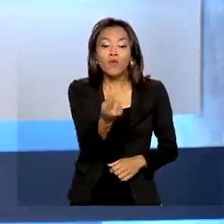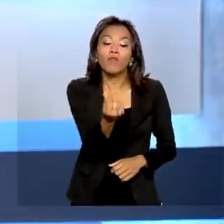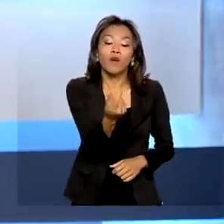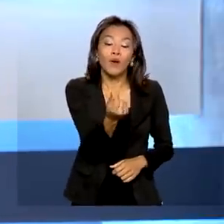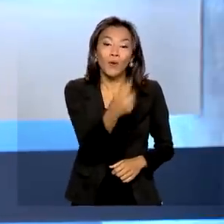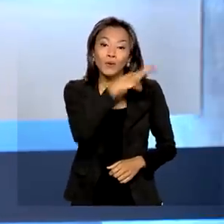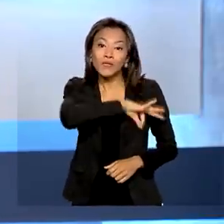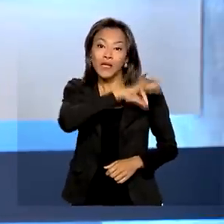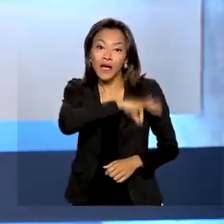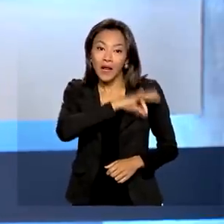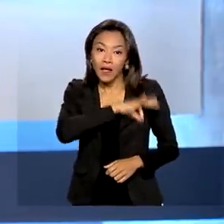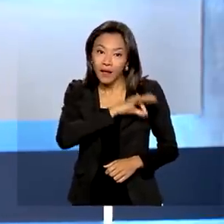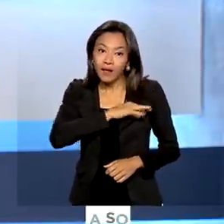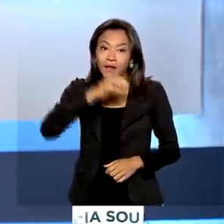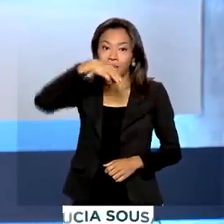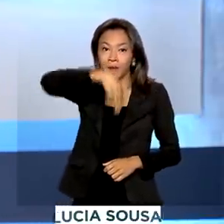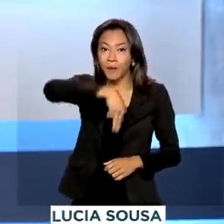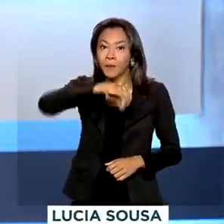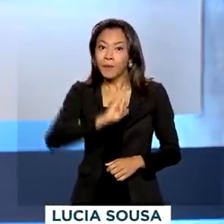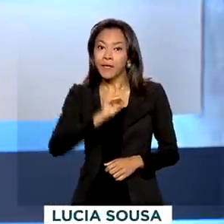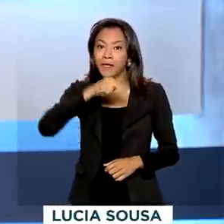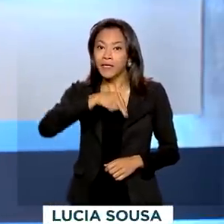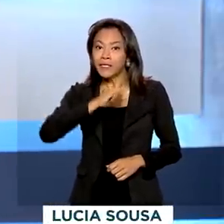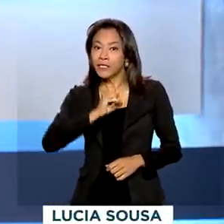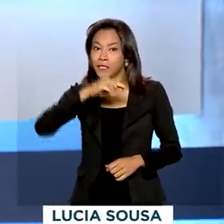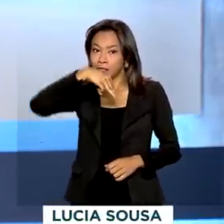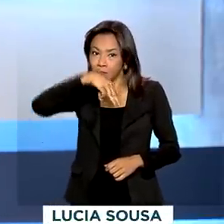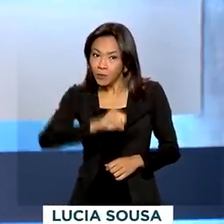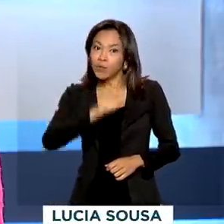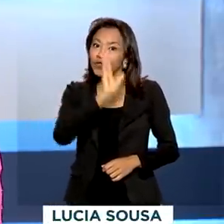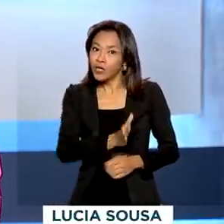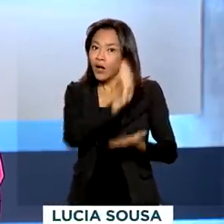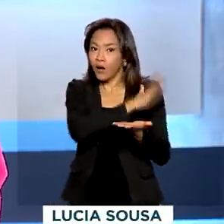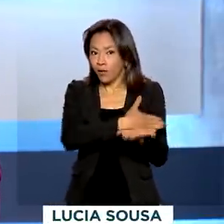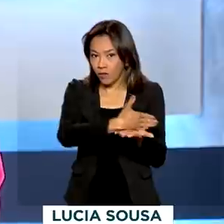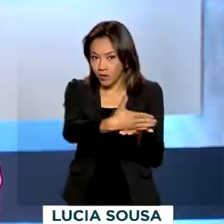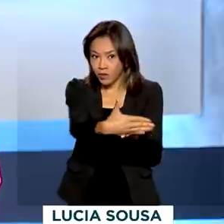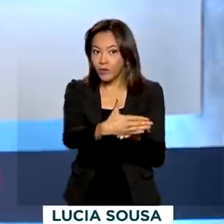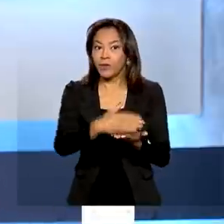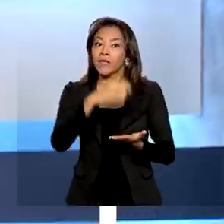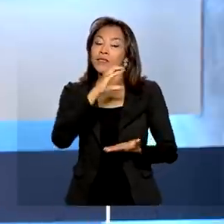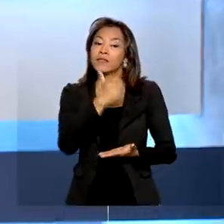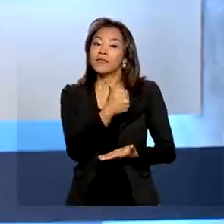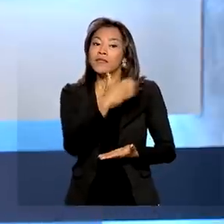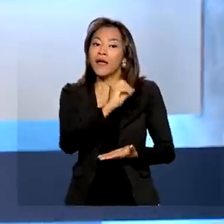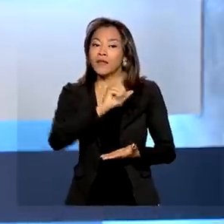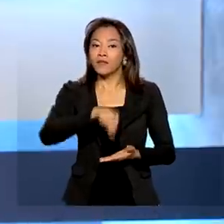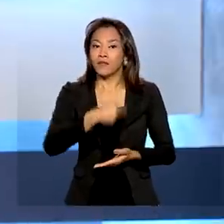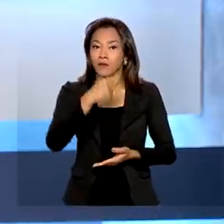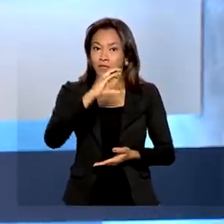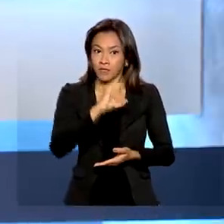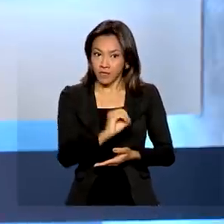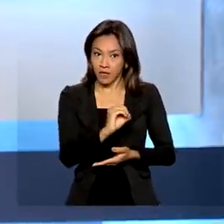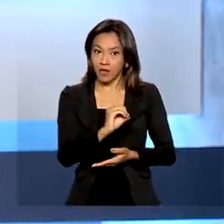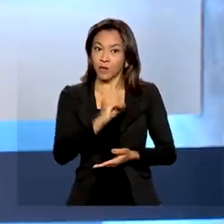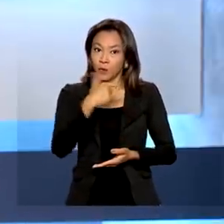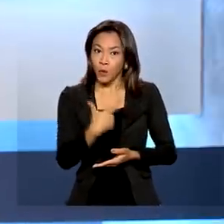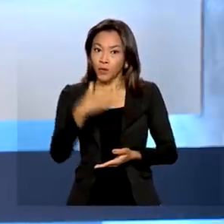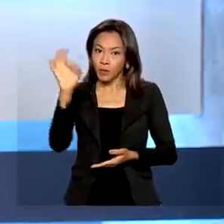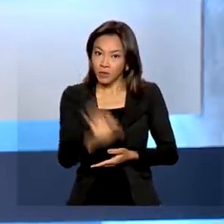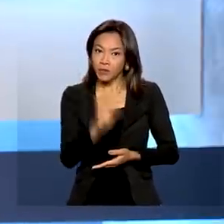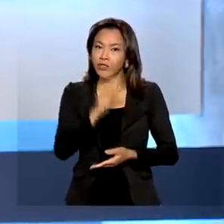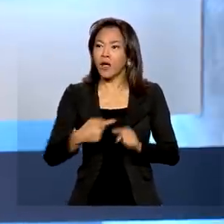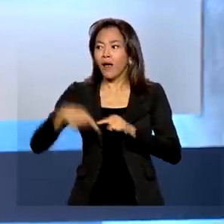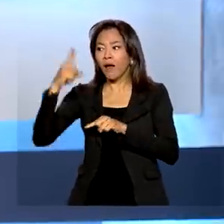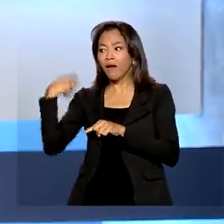salário mínimo já está em vigor. A medida provisória, com reajuste de 10,02%, foi publicada na sexta